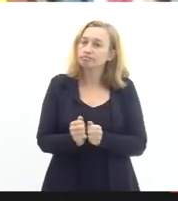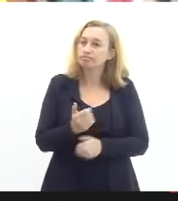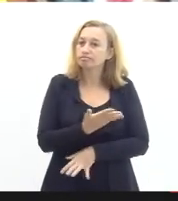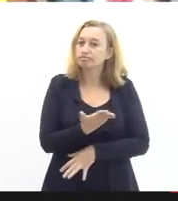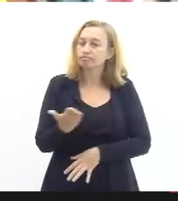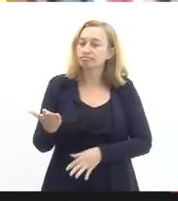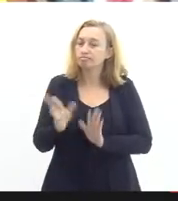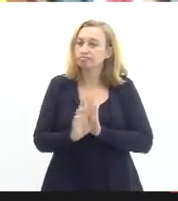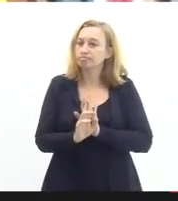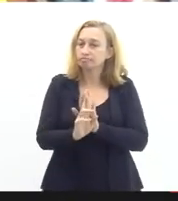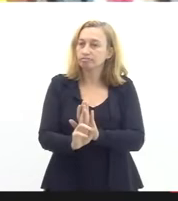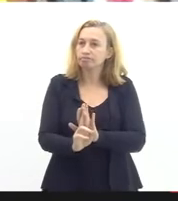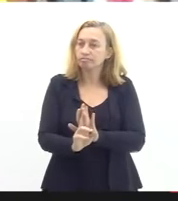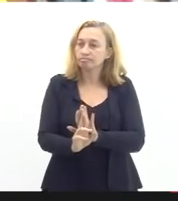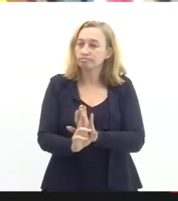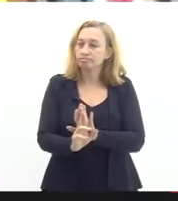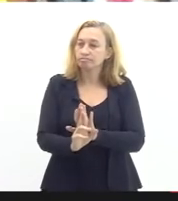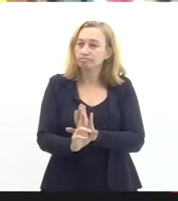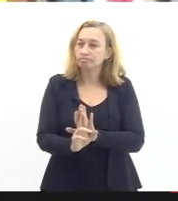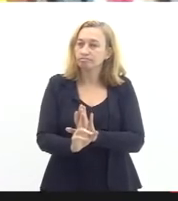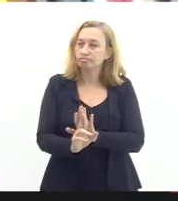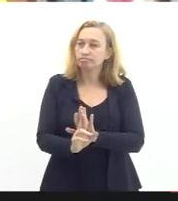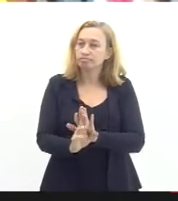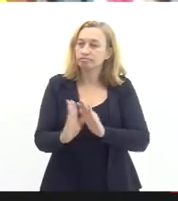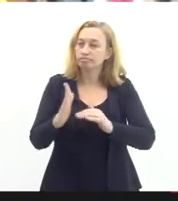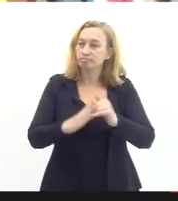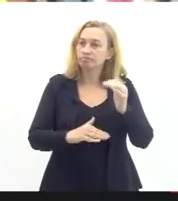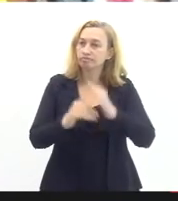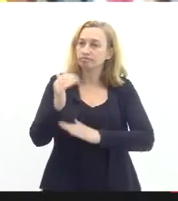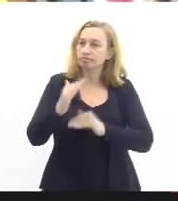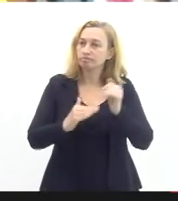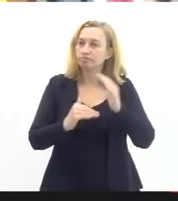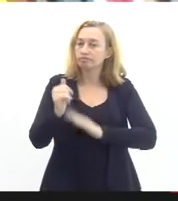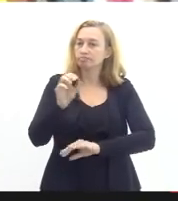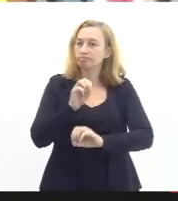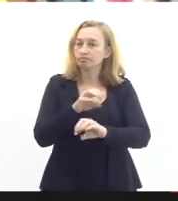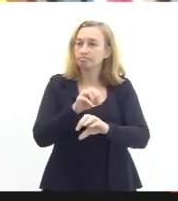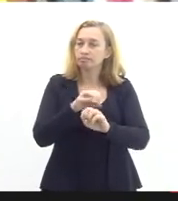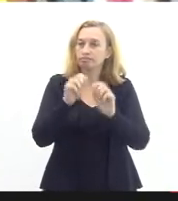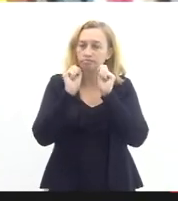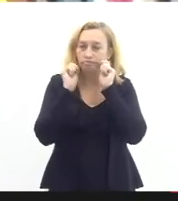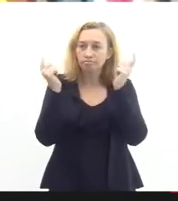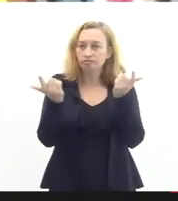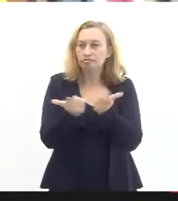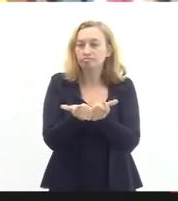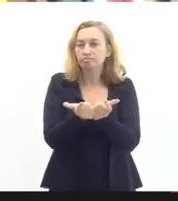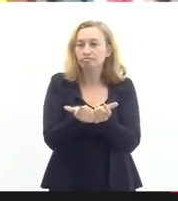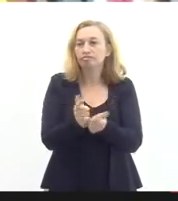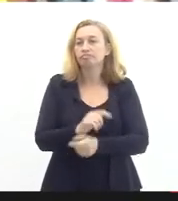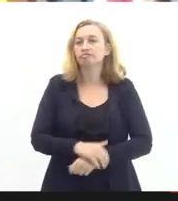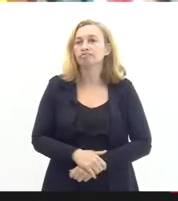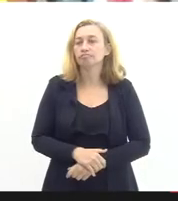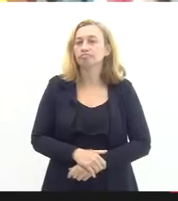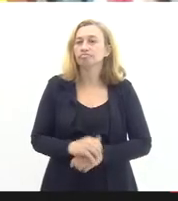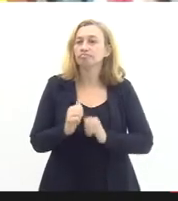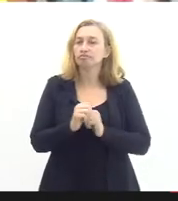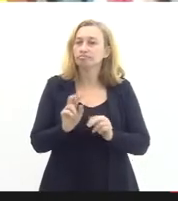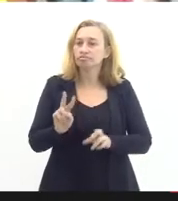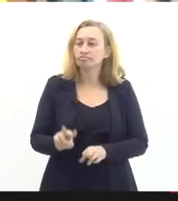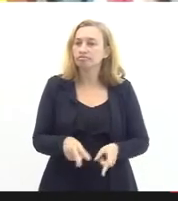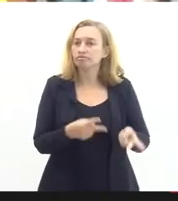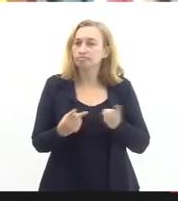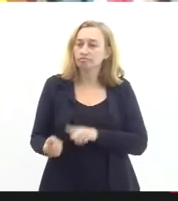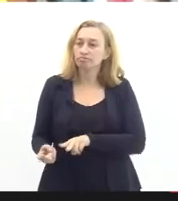demais representantes dos profissionais da educação e com a LERJ também no encaminhamento